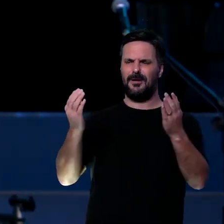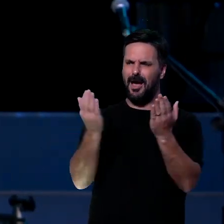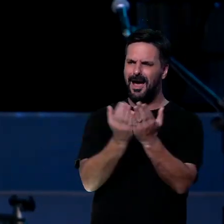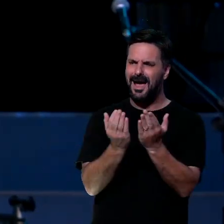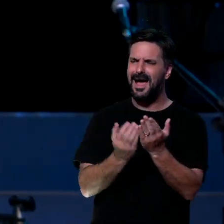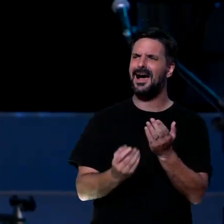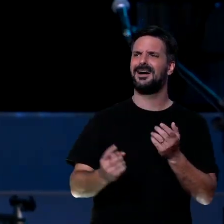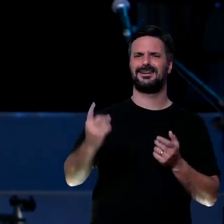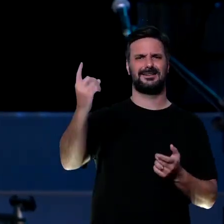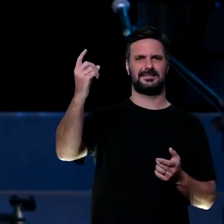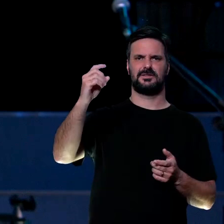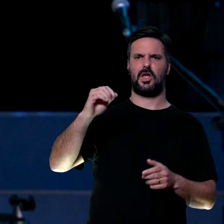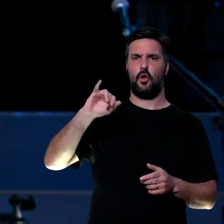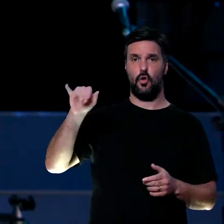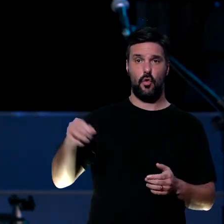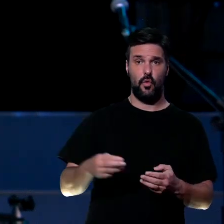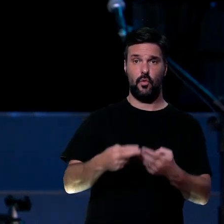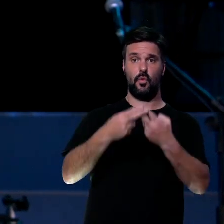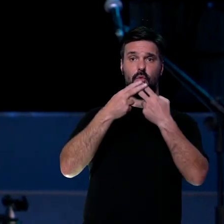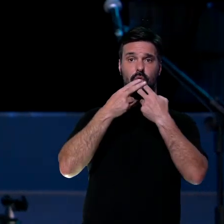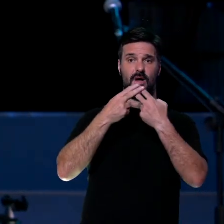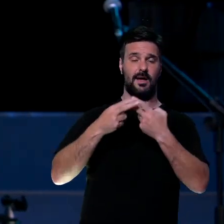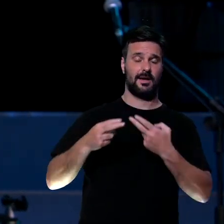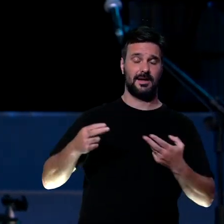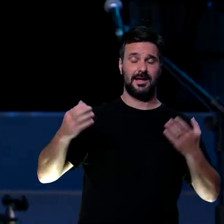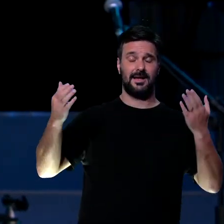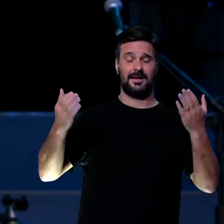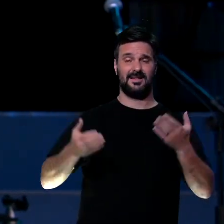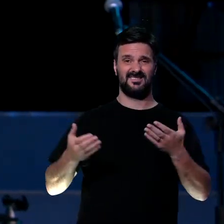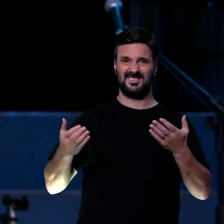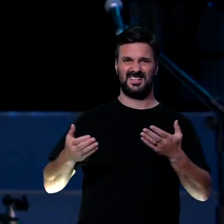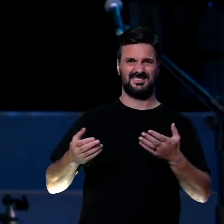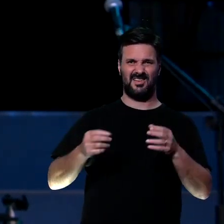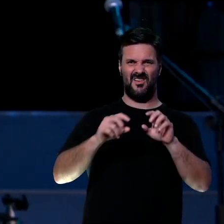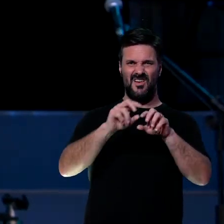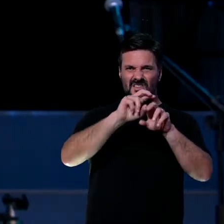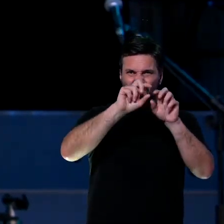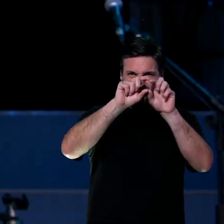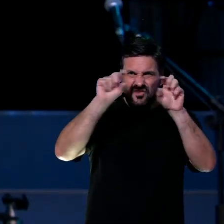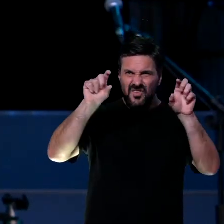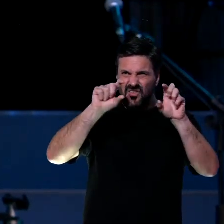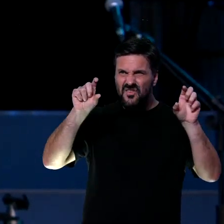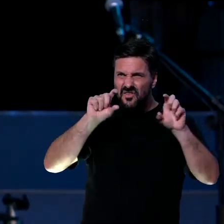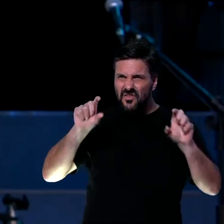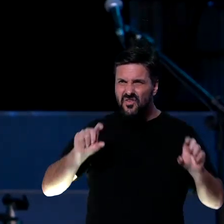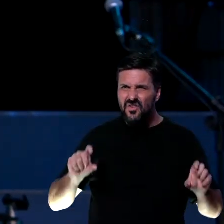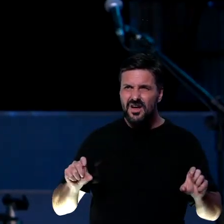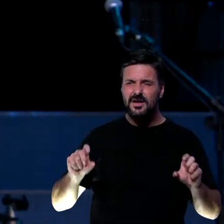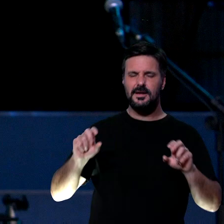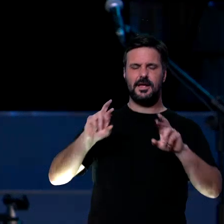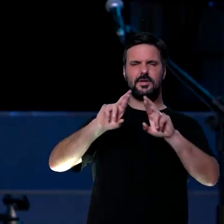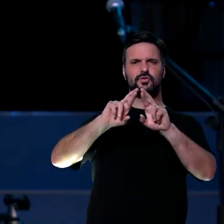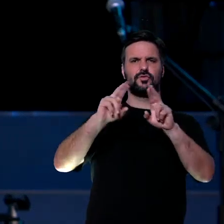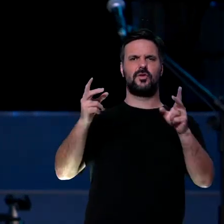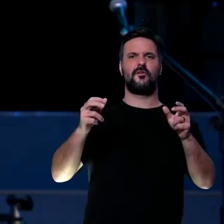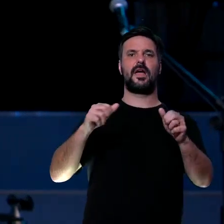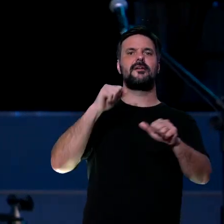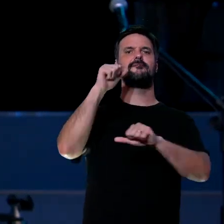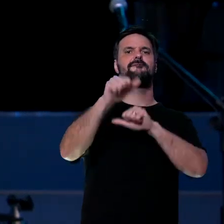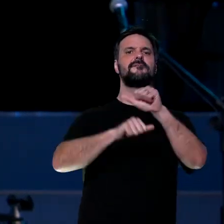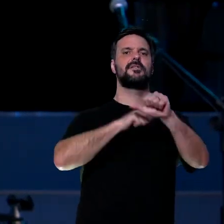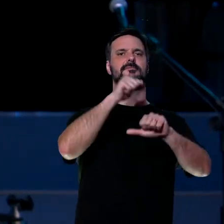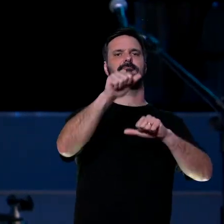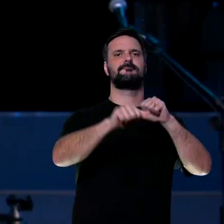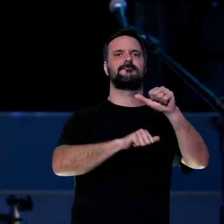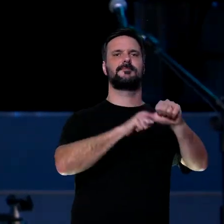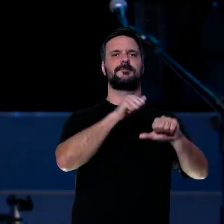quando você parar, fazer um jejum de ficar vendo notícia nada a ver, isso vai começar a transformar a maneira que você sente